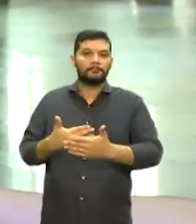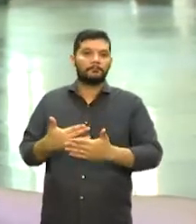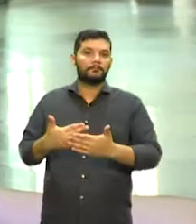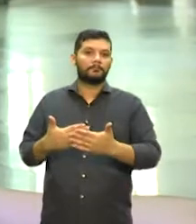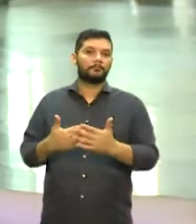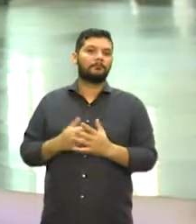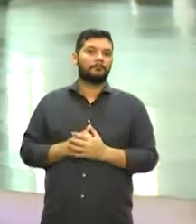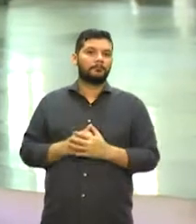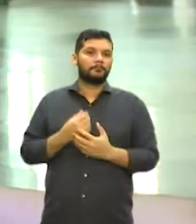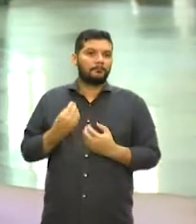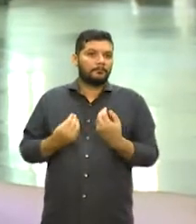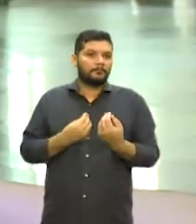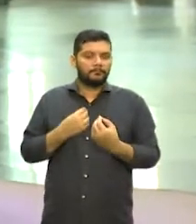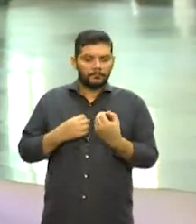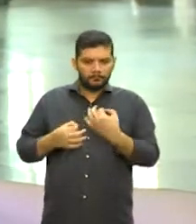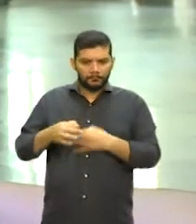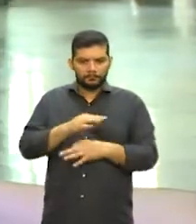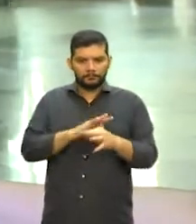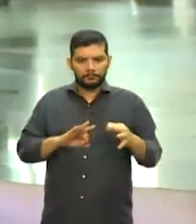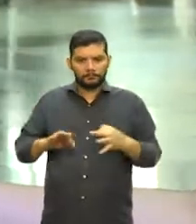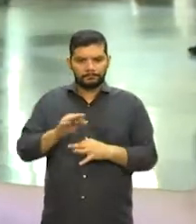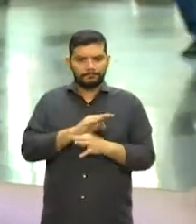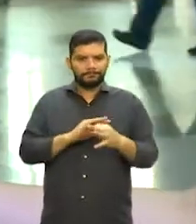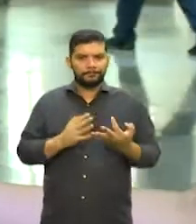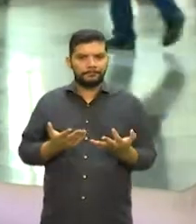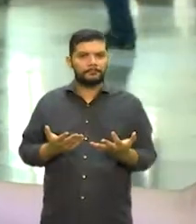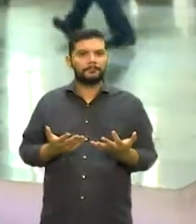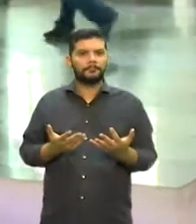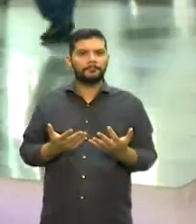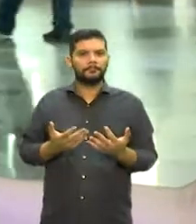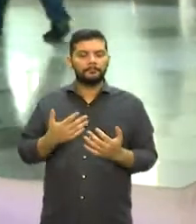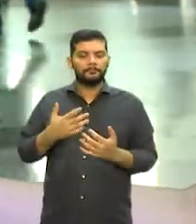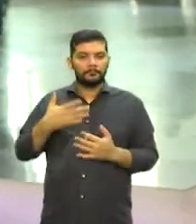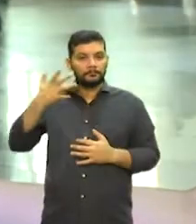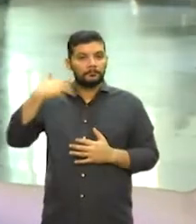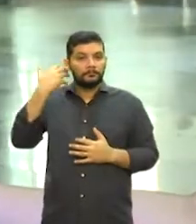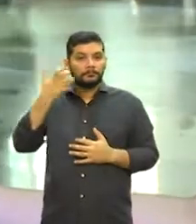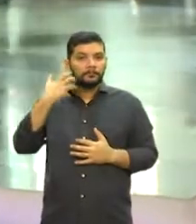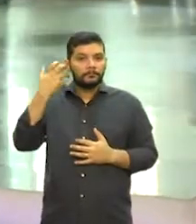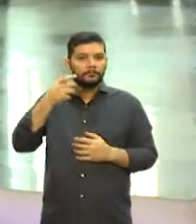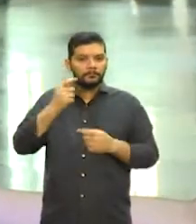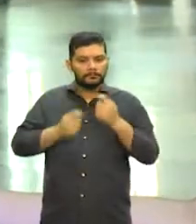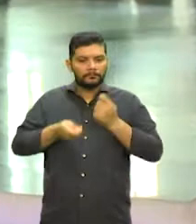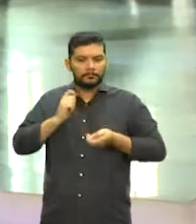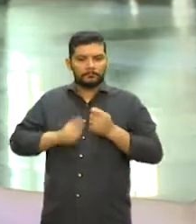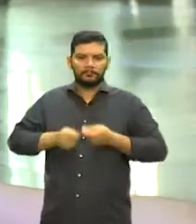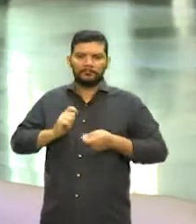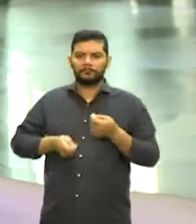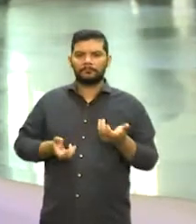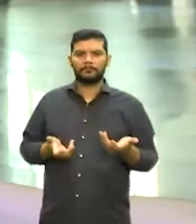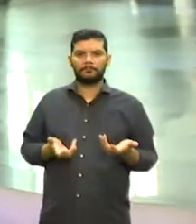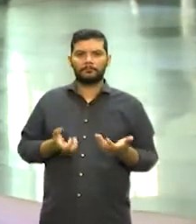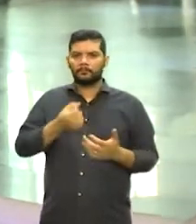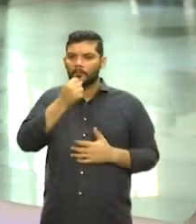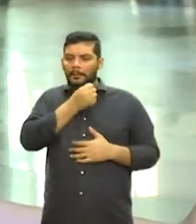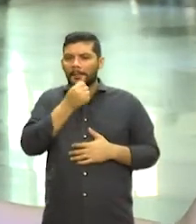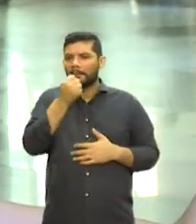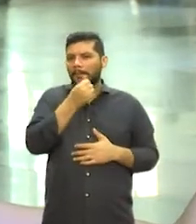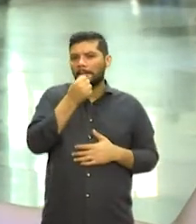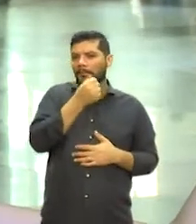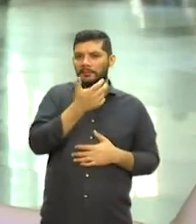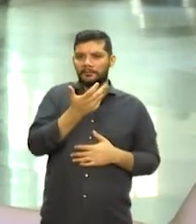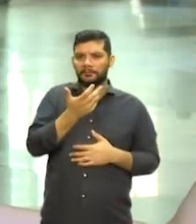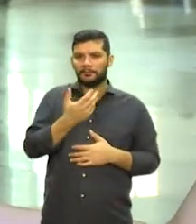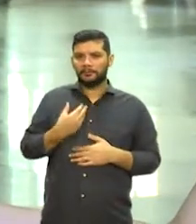é que ele pode se organizar, né? Como o músico pode se organizar para ter um... uma